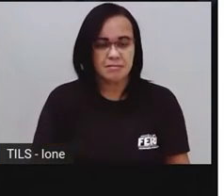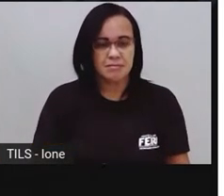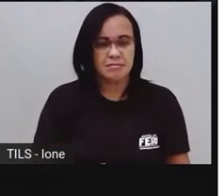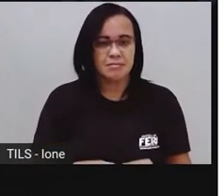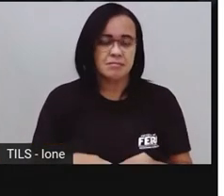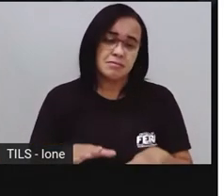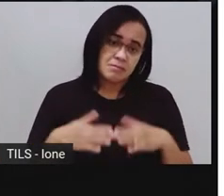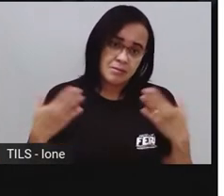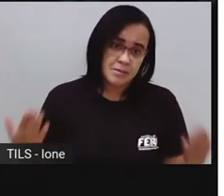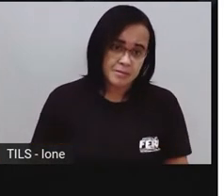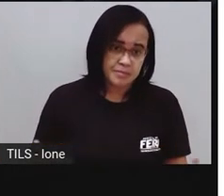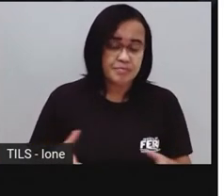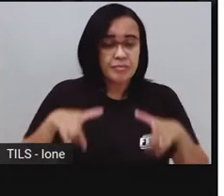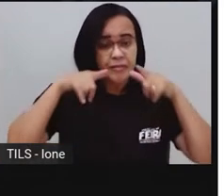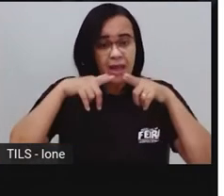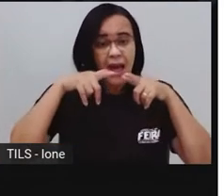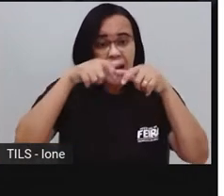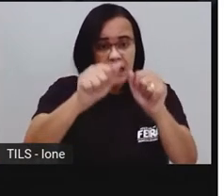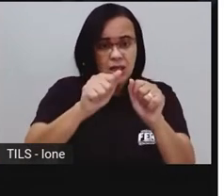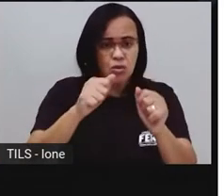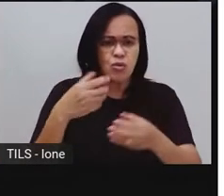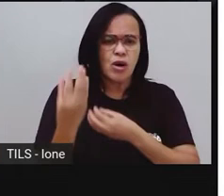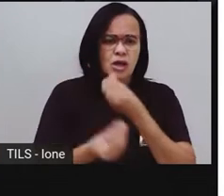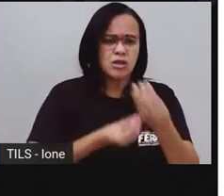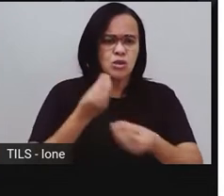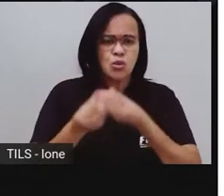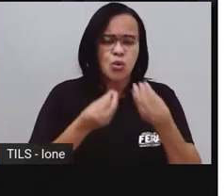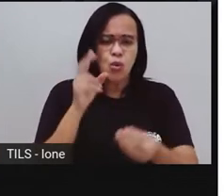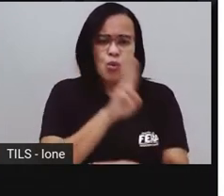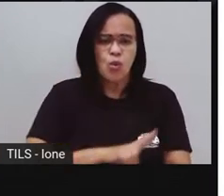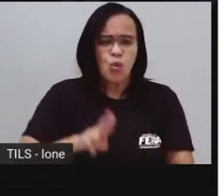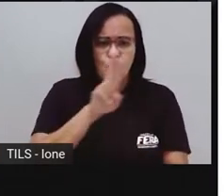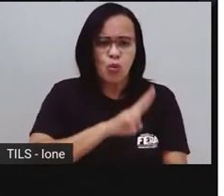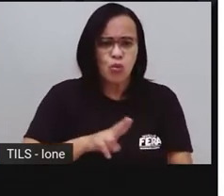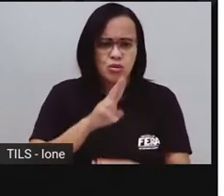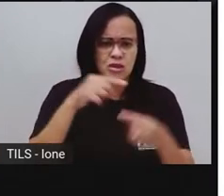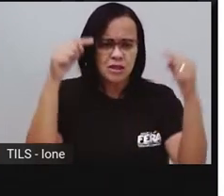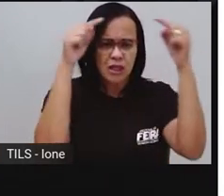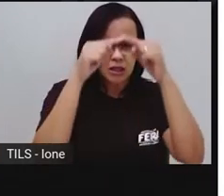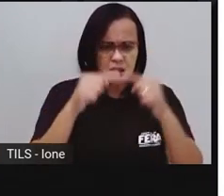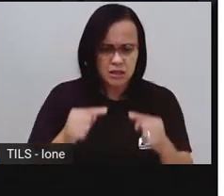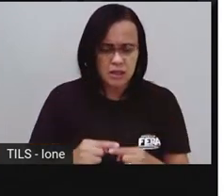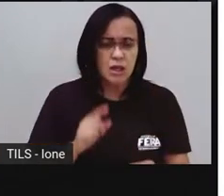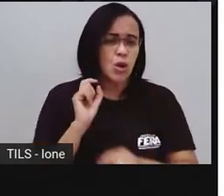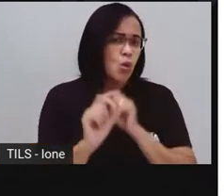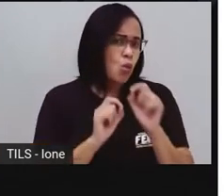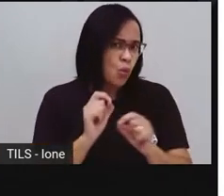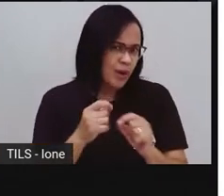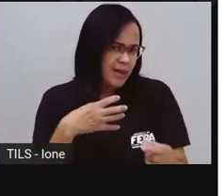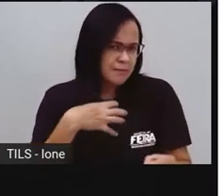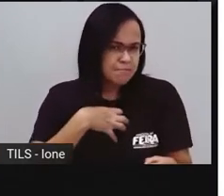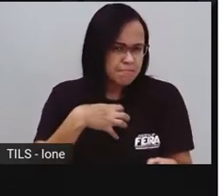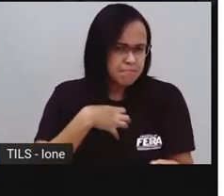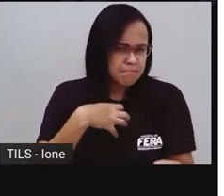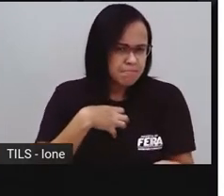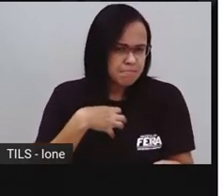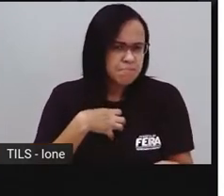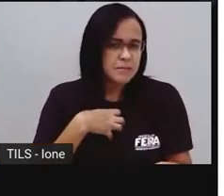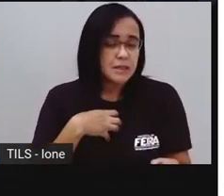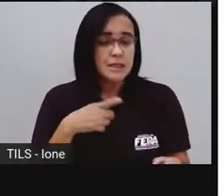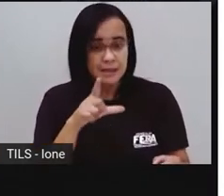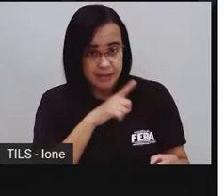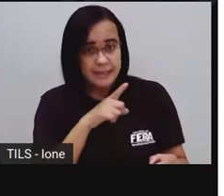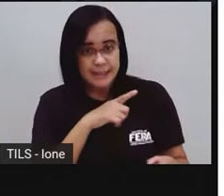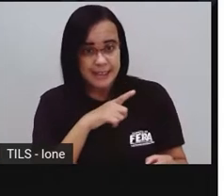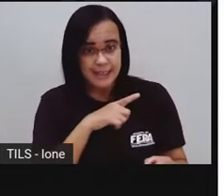Bom, a linguagem utilizada, a linguagem utilizada na carta é de acordo com o nível de intimidade estabelecido, entre o